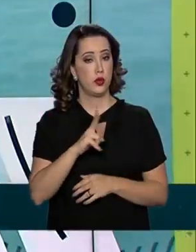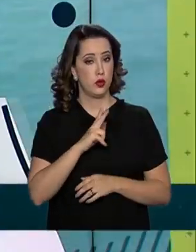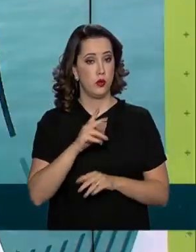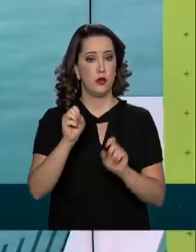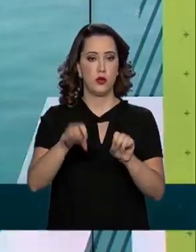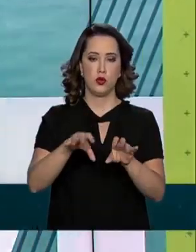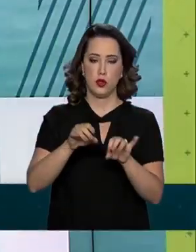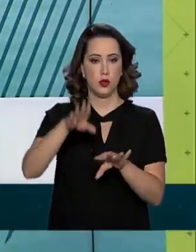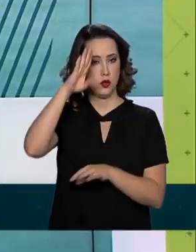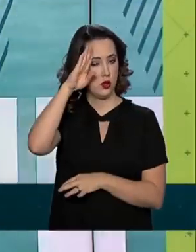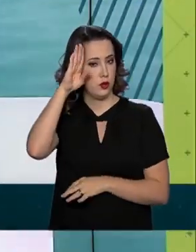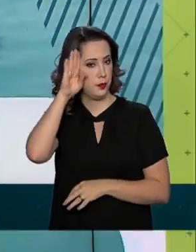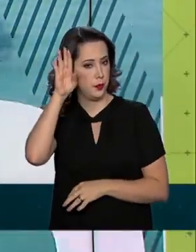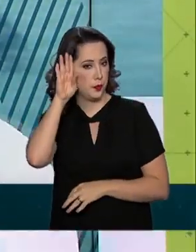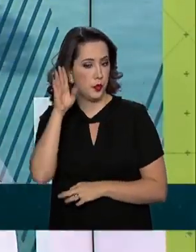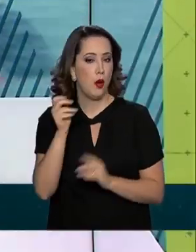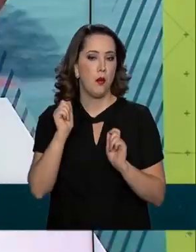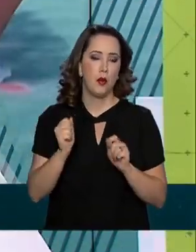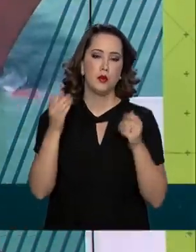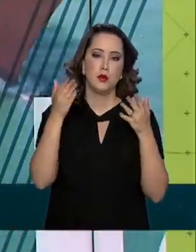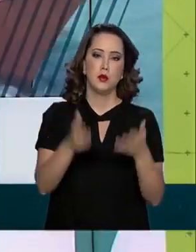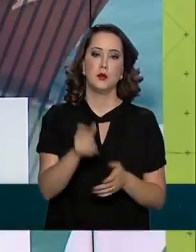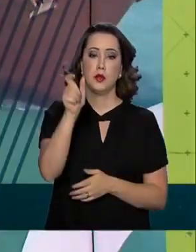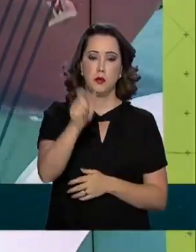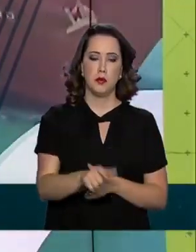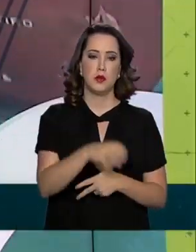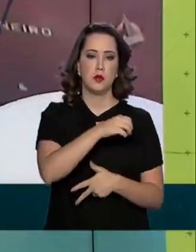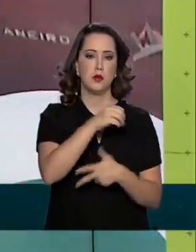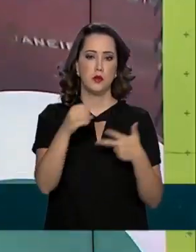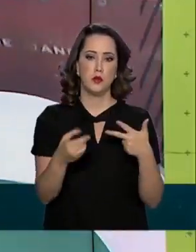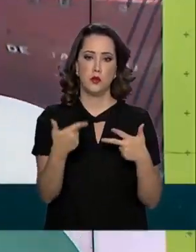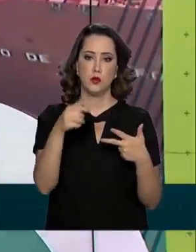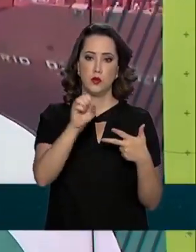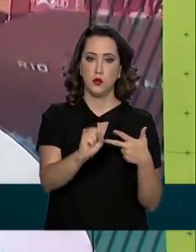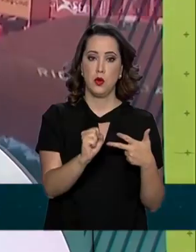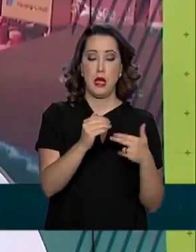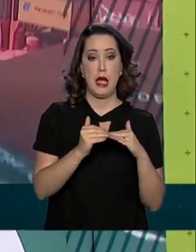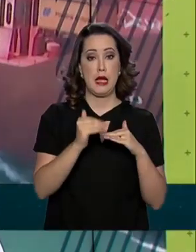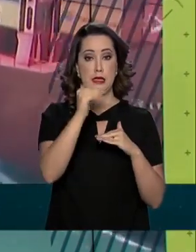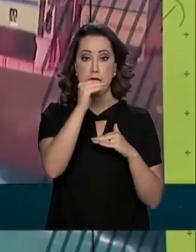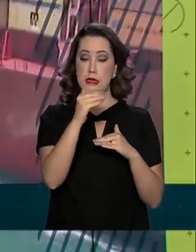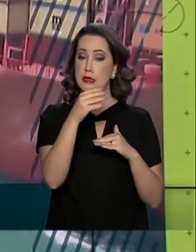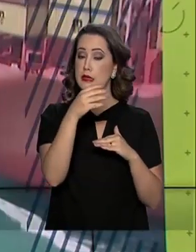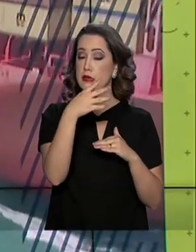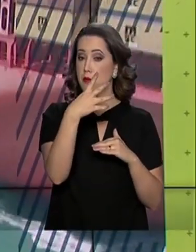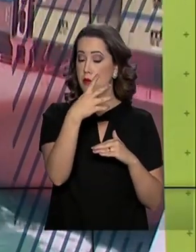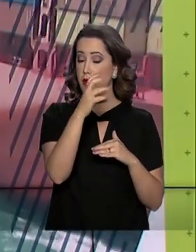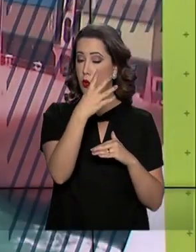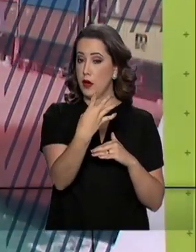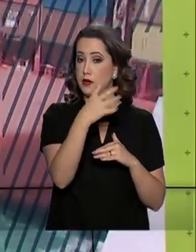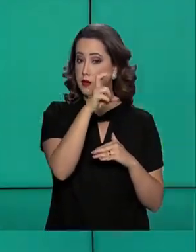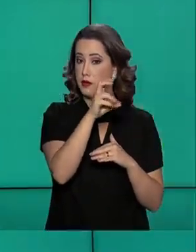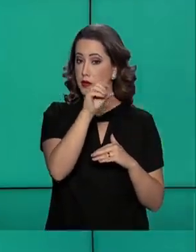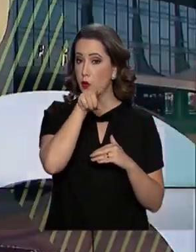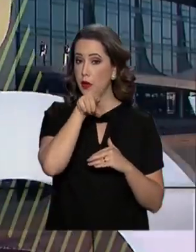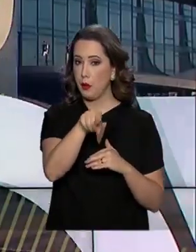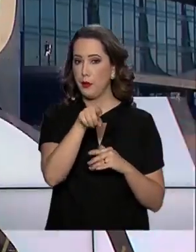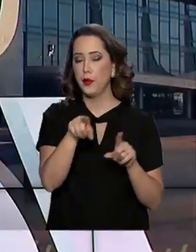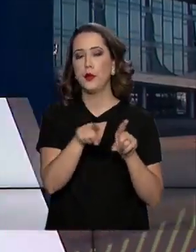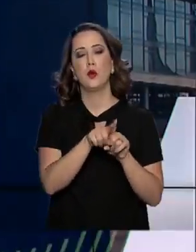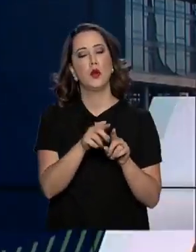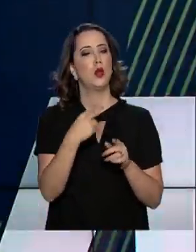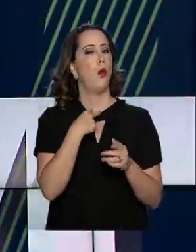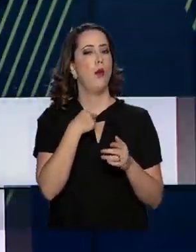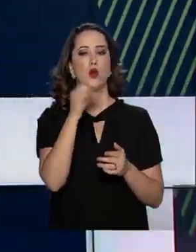superior. Pode participar quem fez o Enem de 2018 e tirou no mínimo 450 pontos